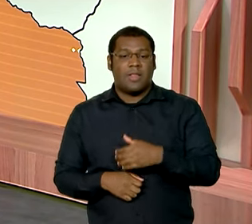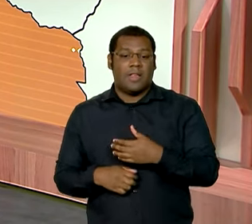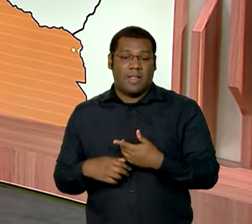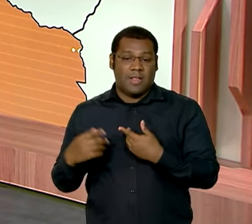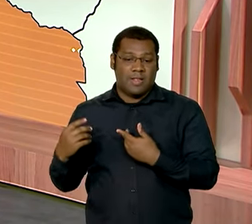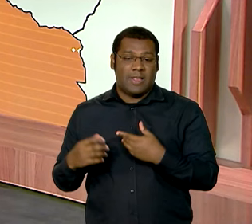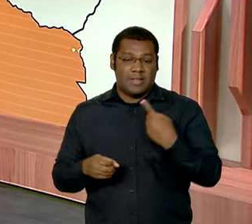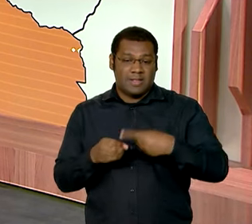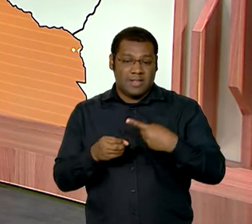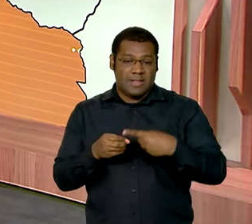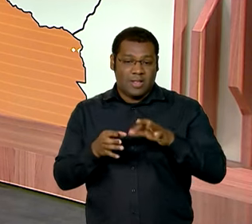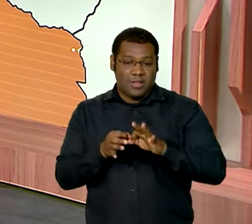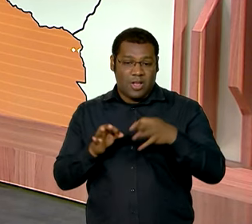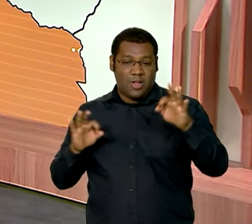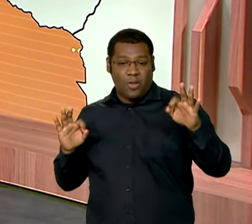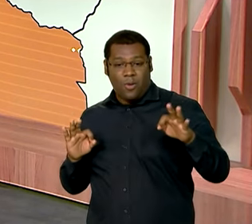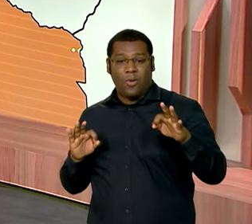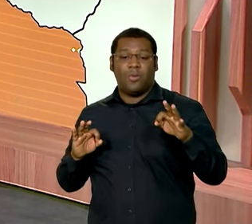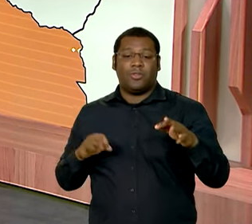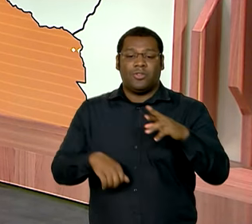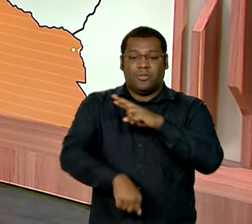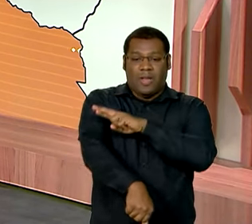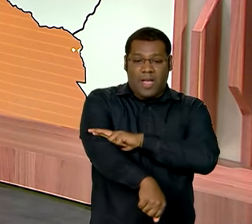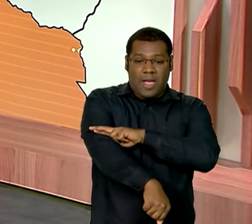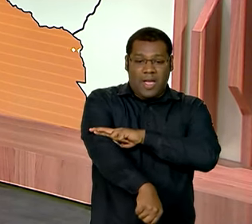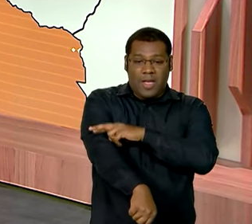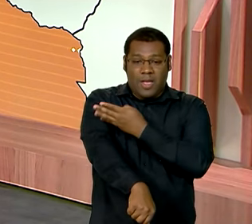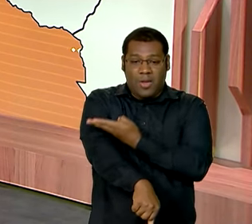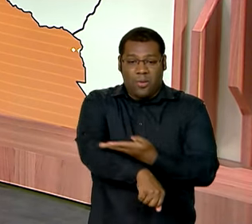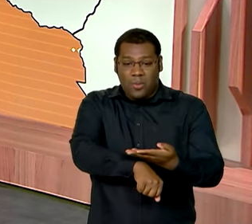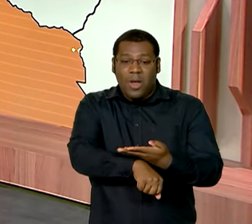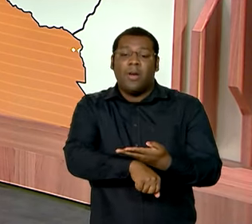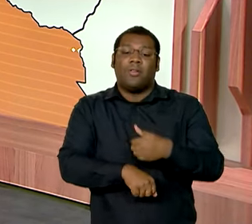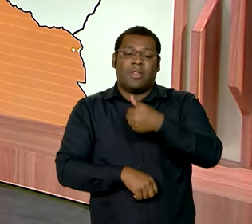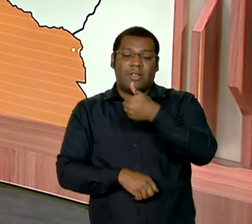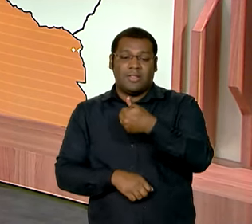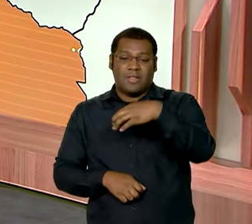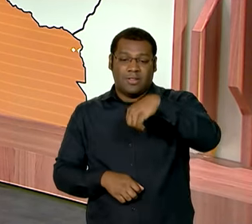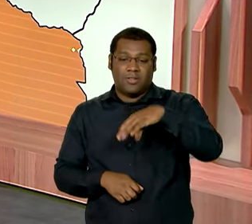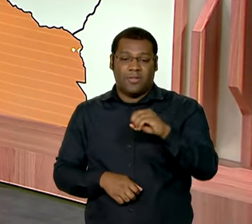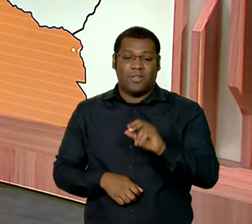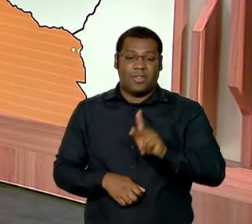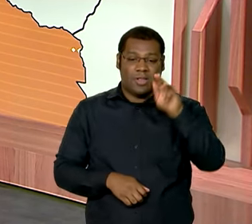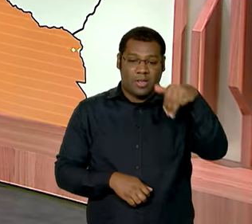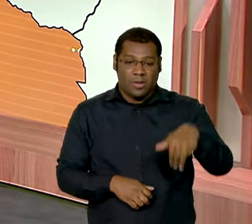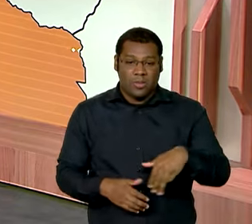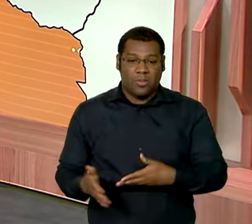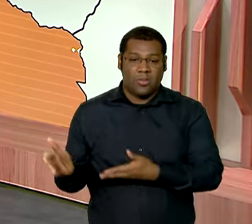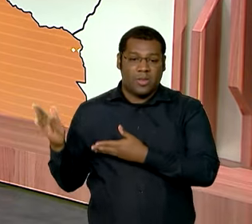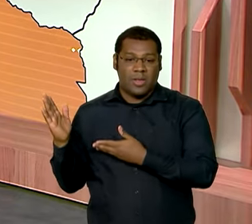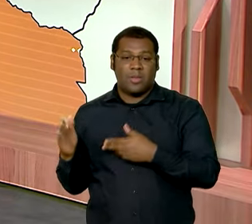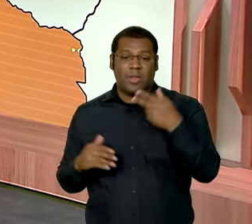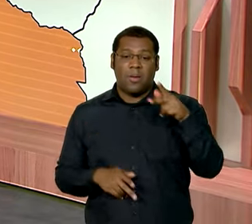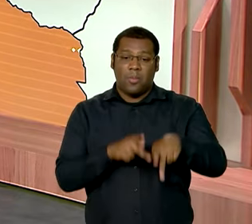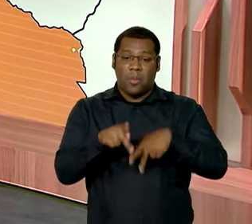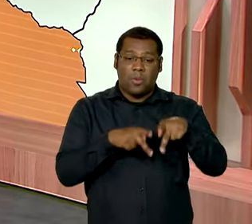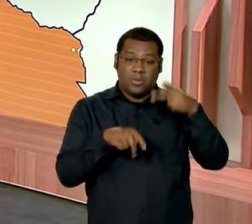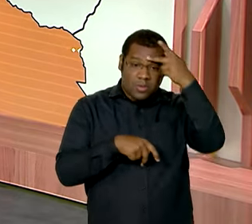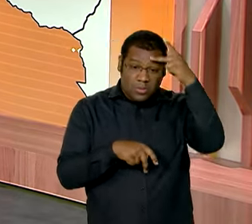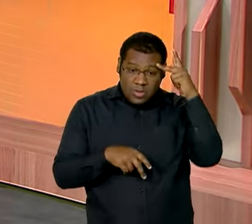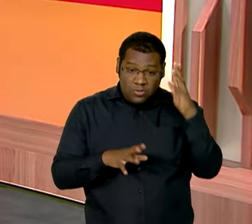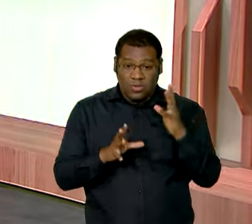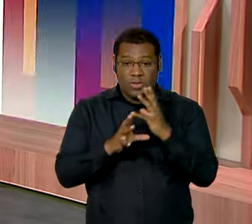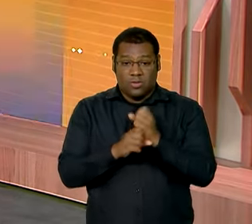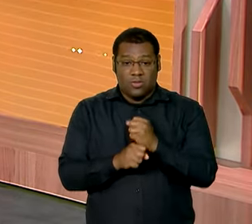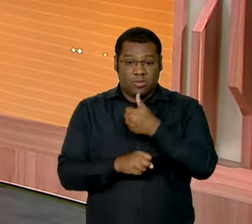capital do Acre, Rio Branco. Então, você vê que Chapuri tem essa população de 18.243 habitantes. Lá